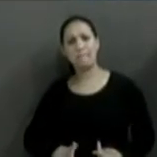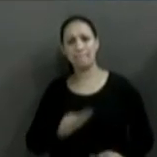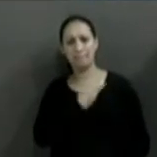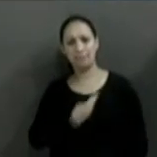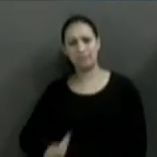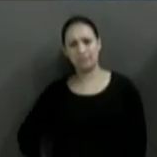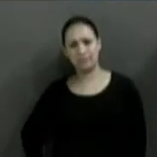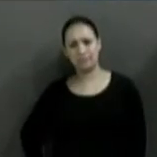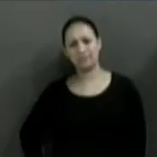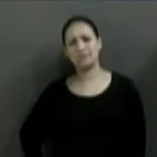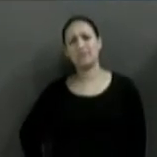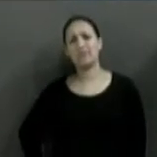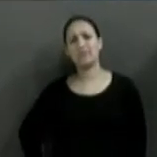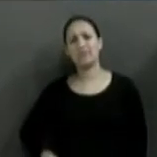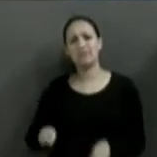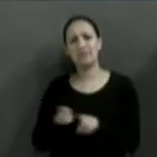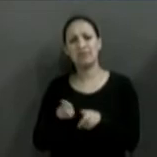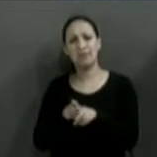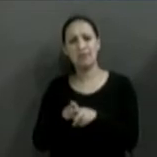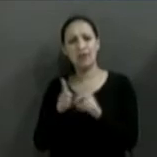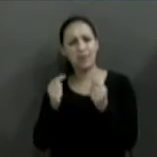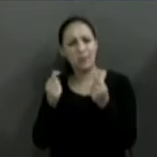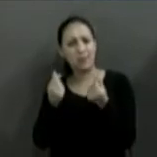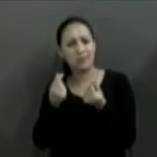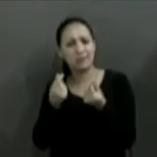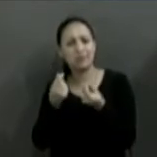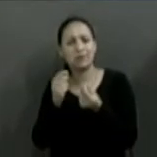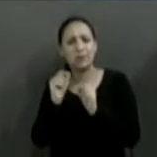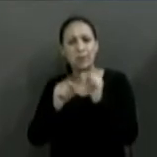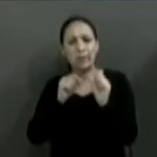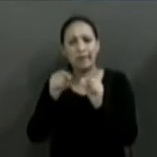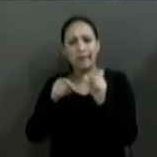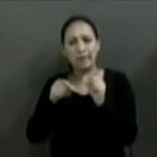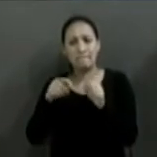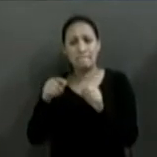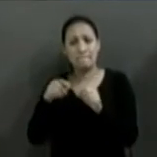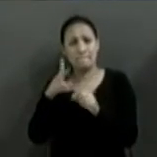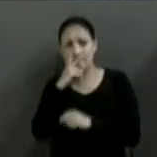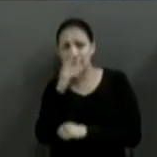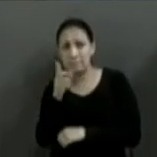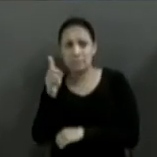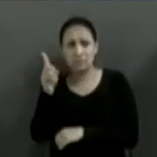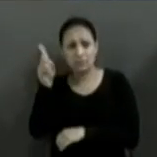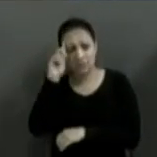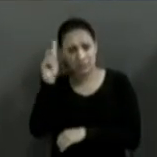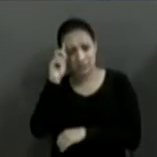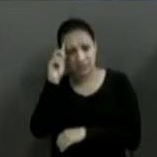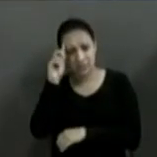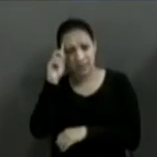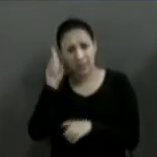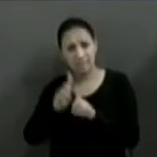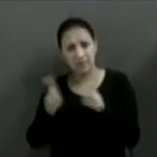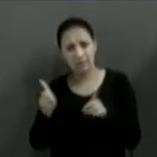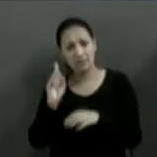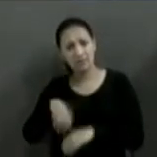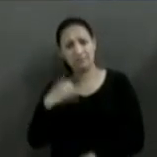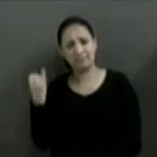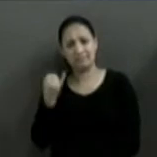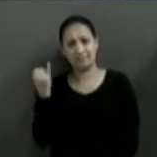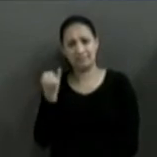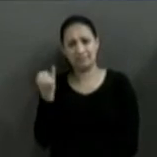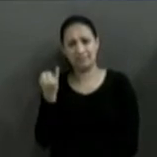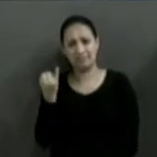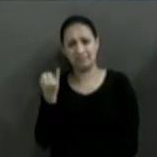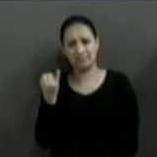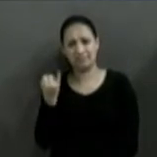destinação do orçamento da comunidade. Que parece, às vezes, não ser o dia a dia da comunidade, mas extremamente importante. Conclua? Eu queria